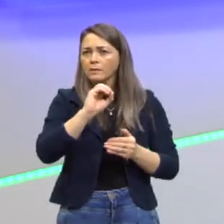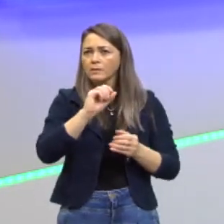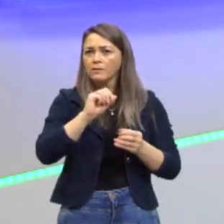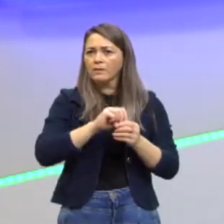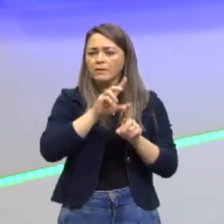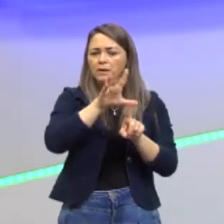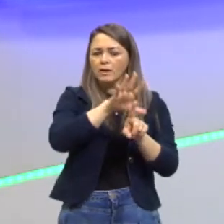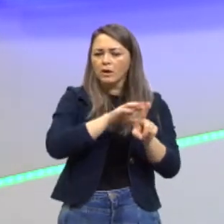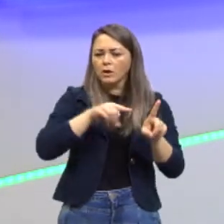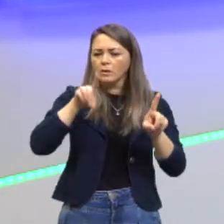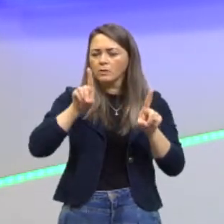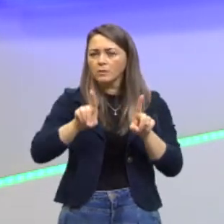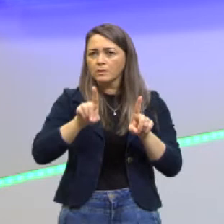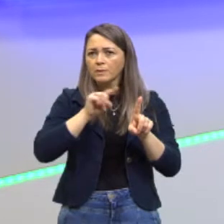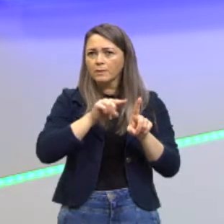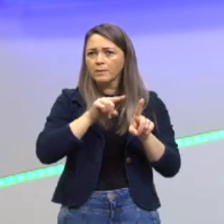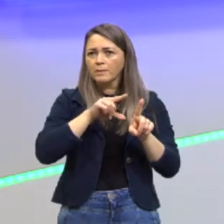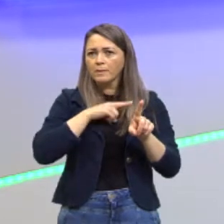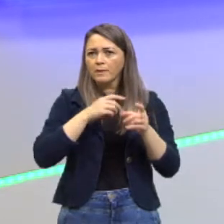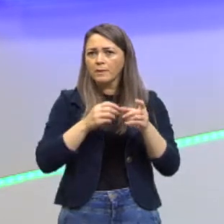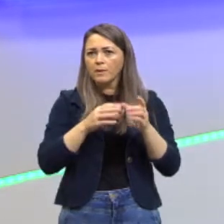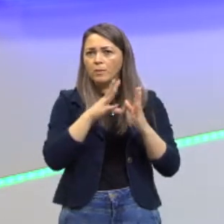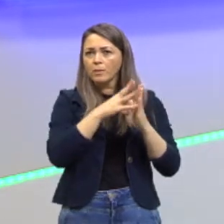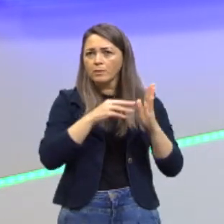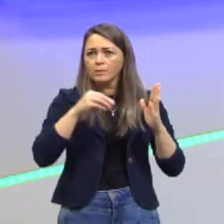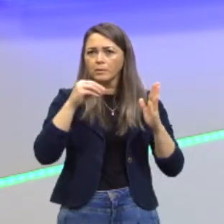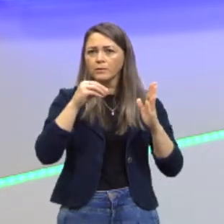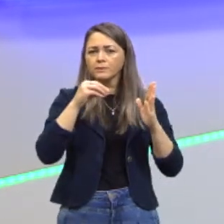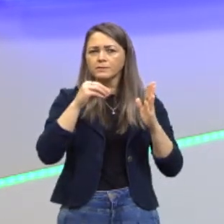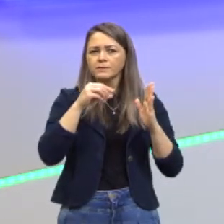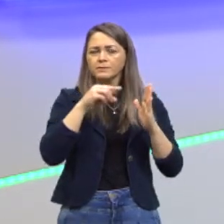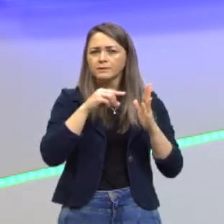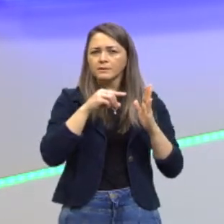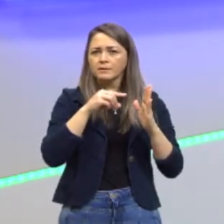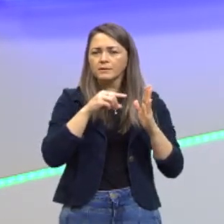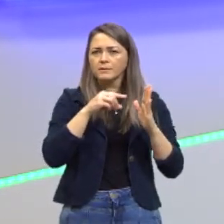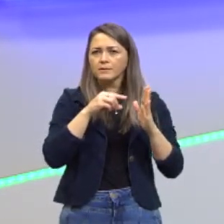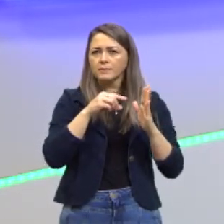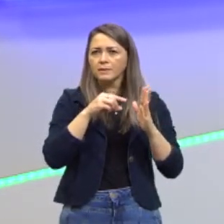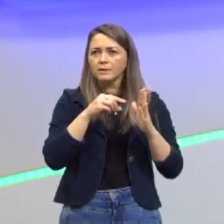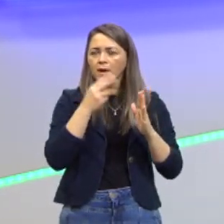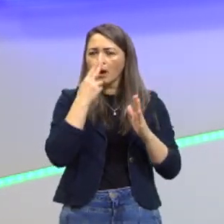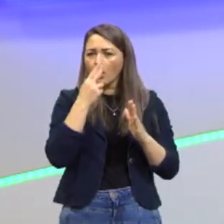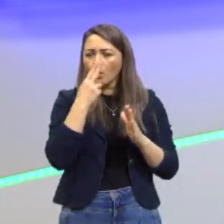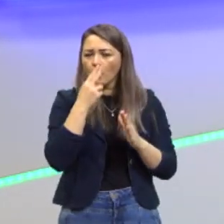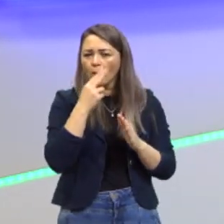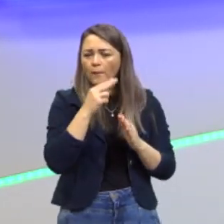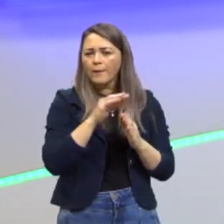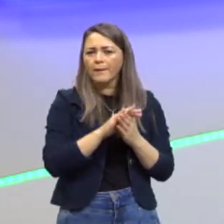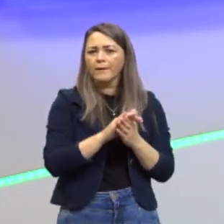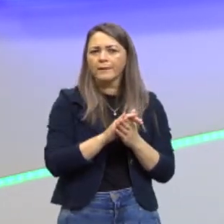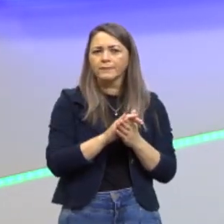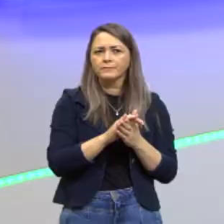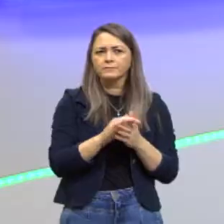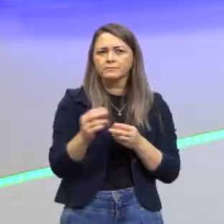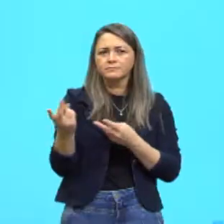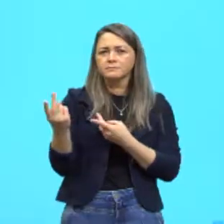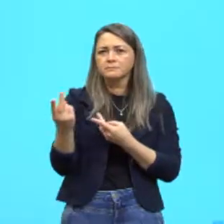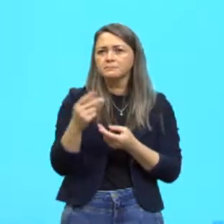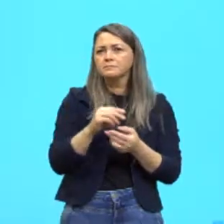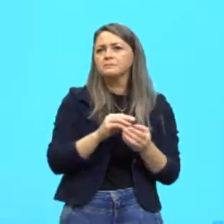clones dele para ter uma produção totalmente uniforme na sua produtividade, né?